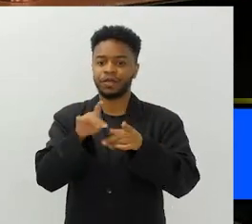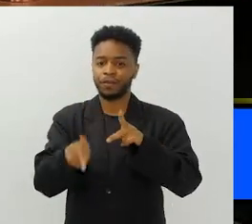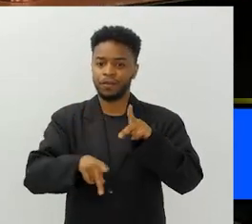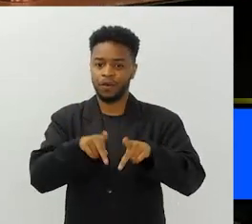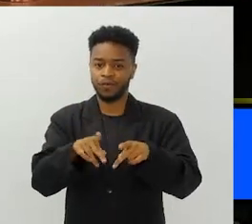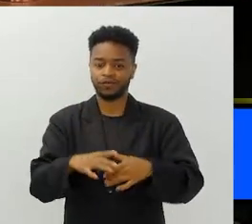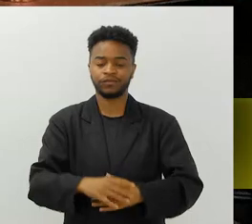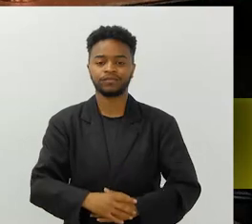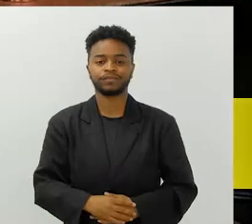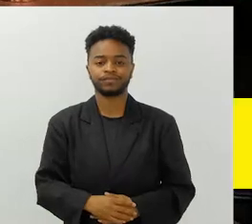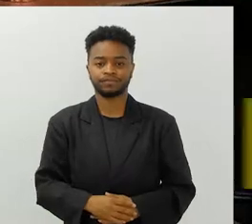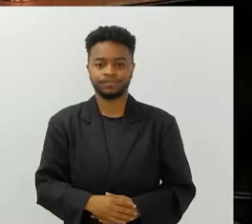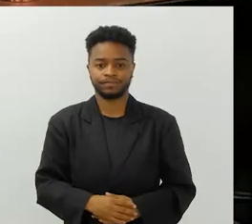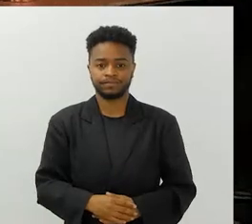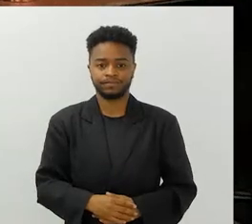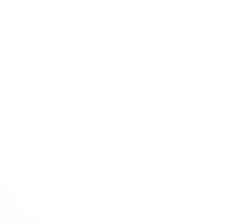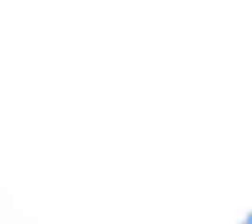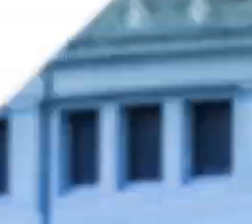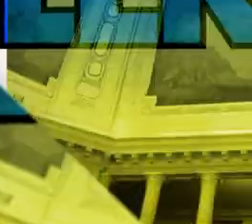Alerj, o canal do povo.